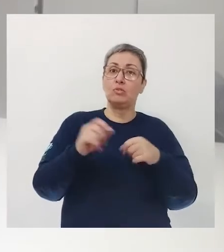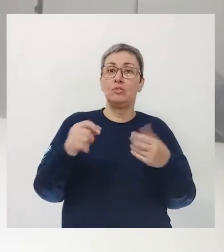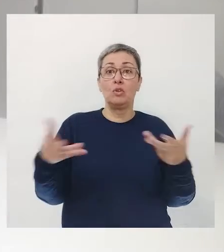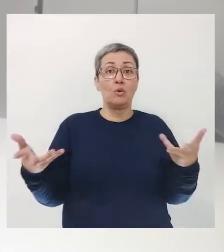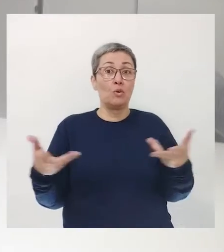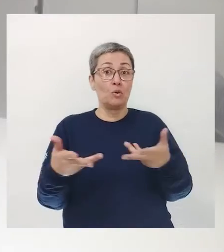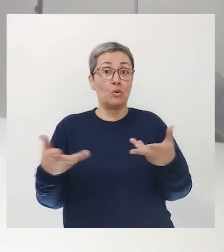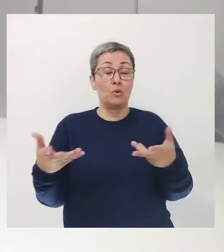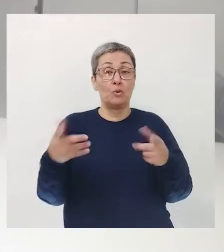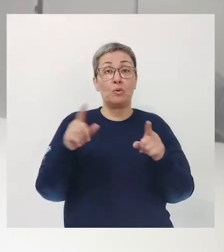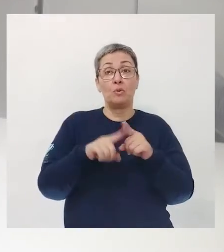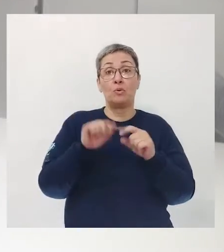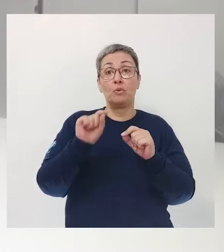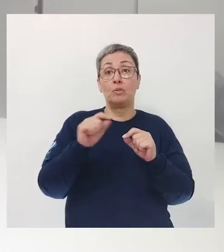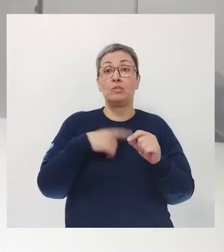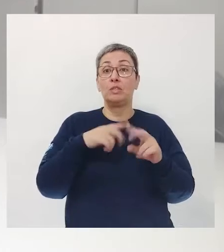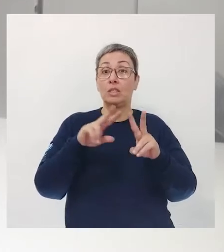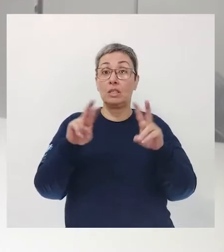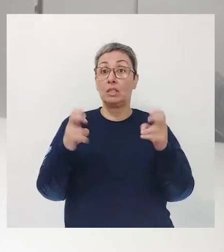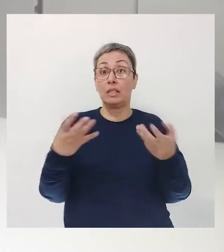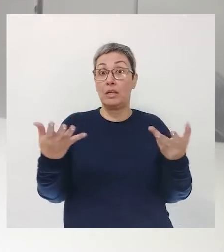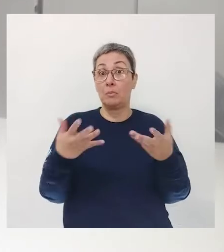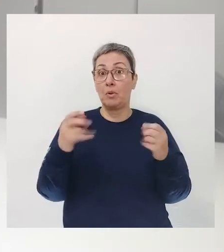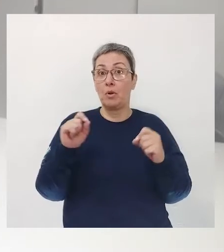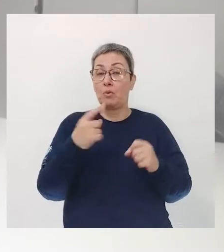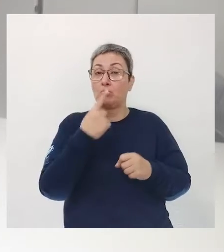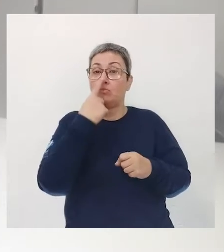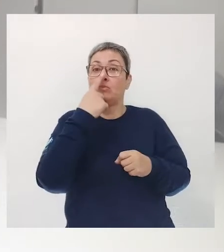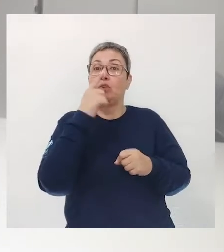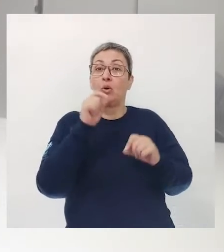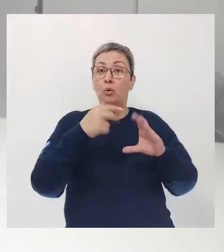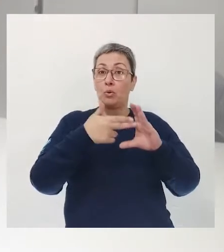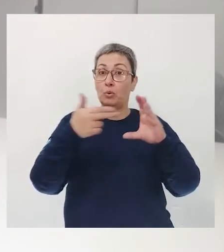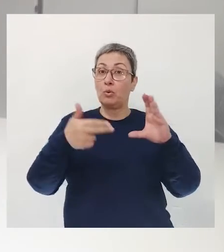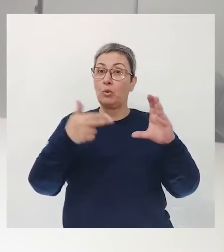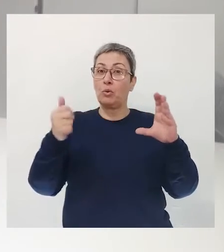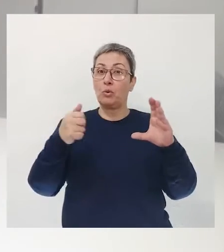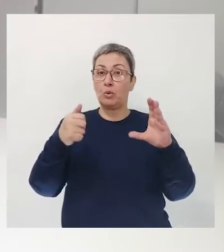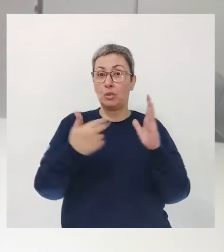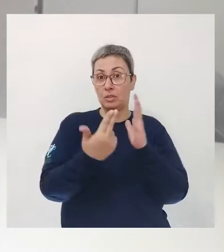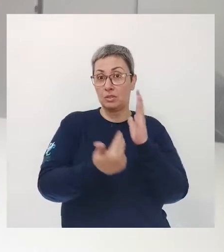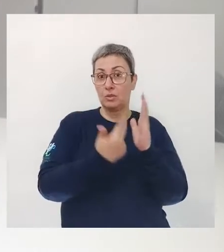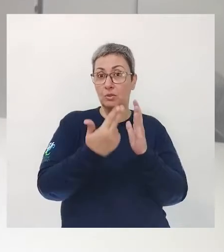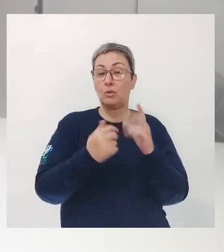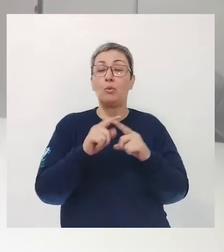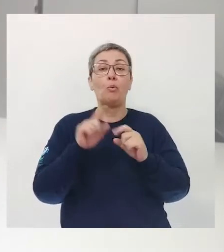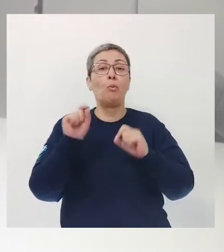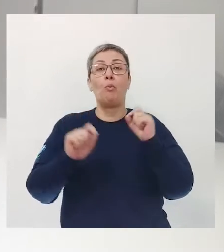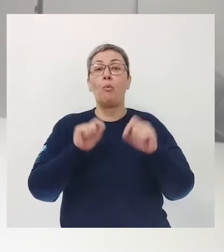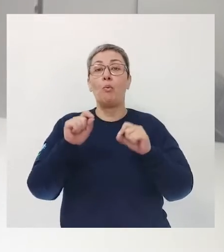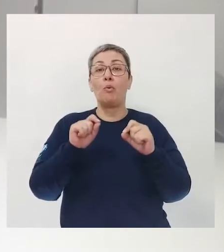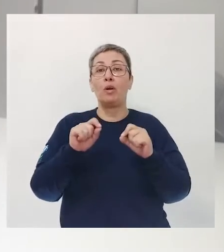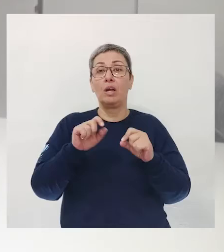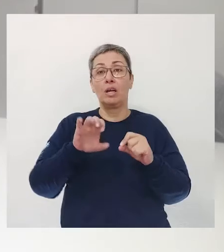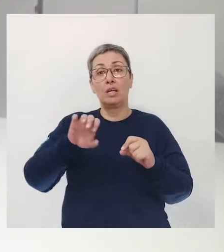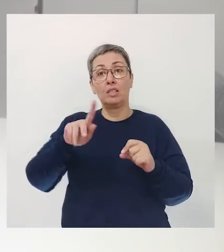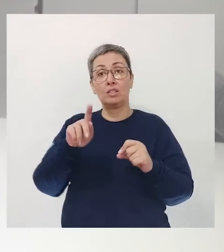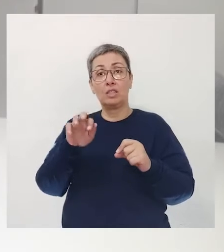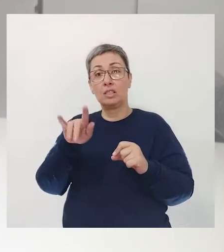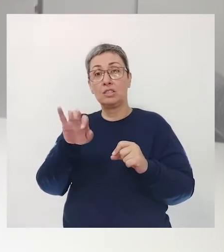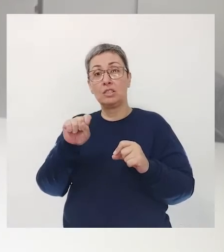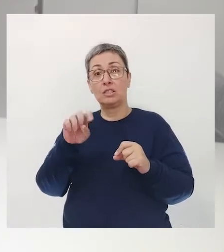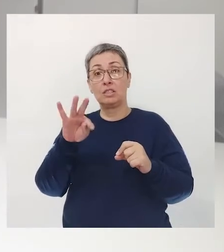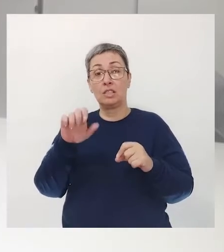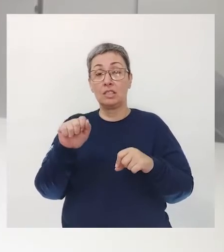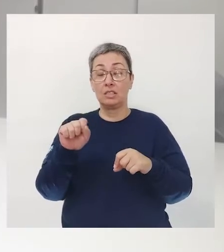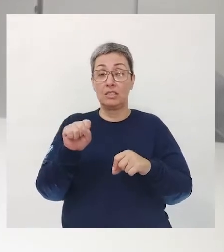Atualmente Que temas você acha que estão servindo de inspiração Para os chargistas O que são os chargistas?